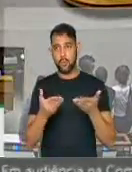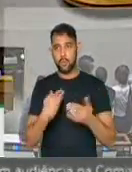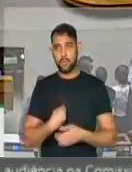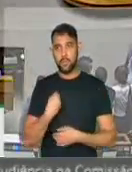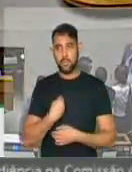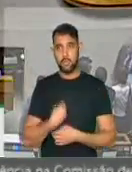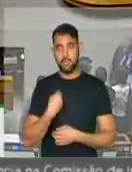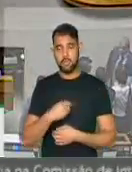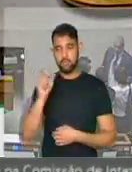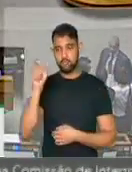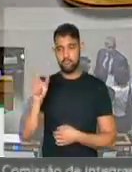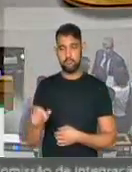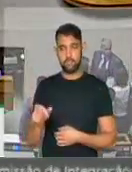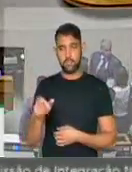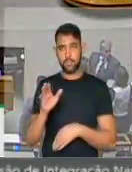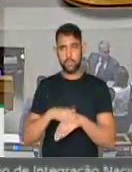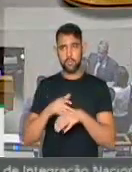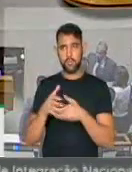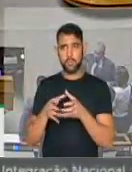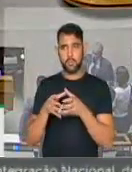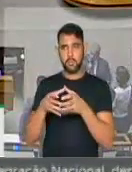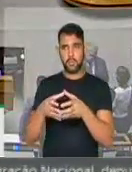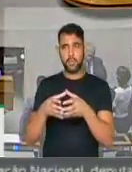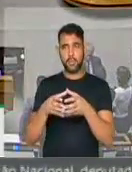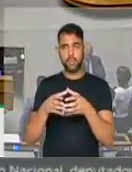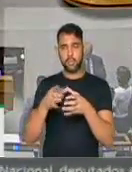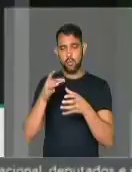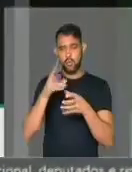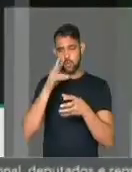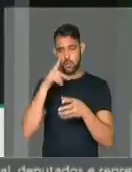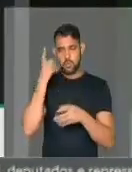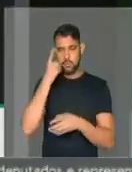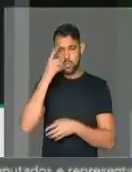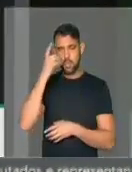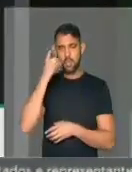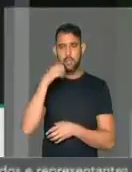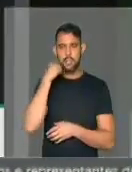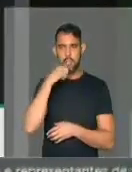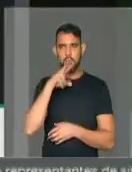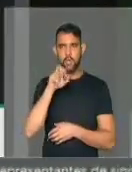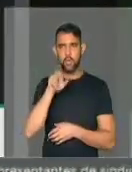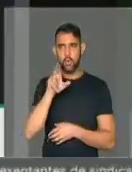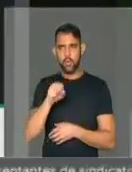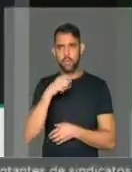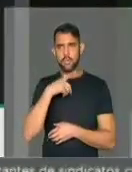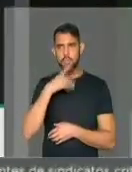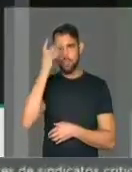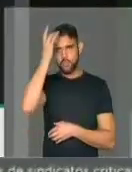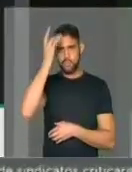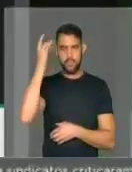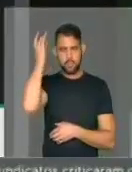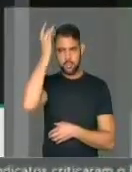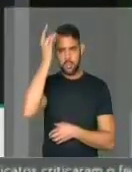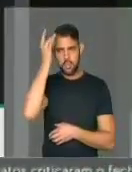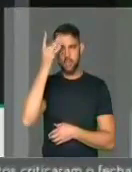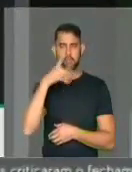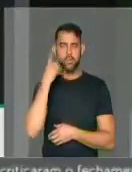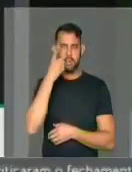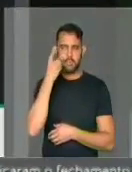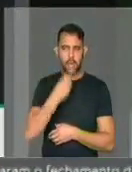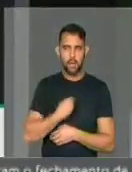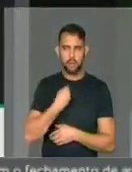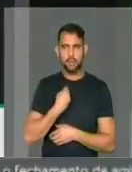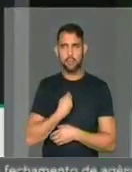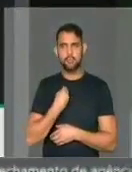com a presença de boa parte da bancada capixaba, senadora Rose de Freitas, mas boa parte dos deputados,